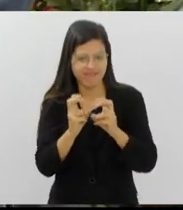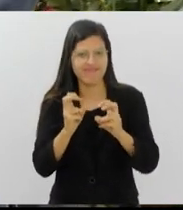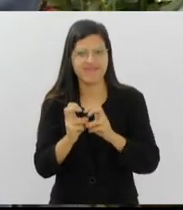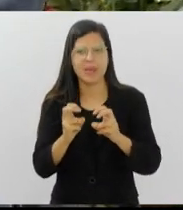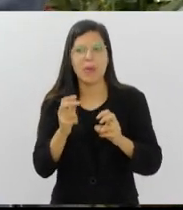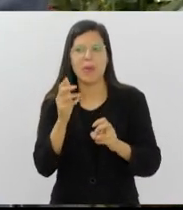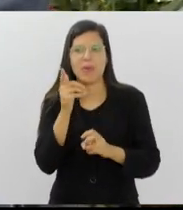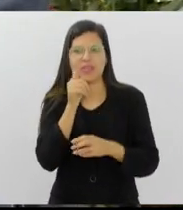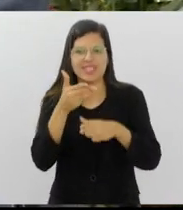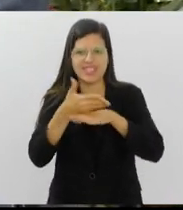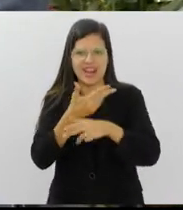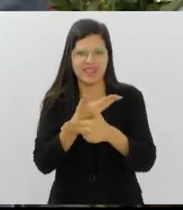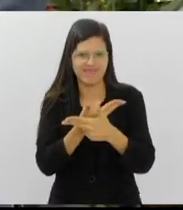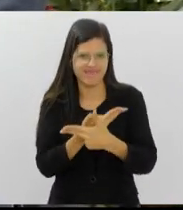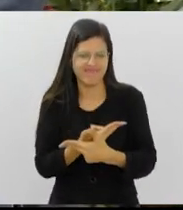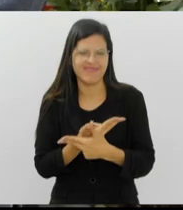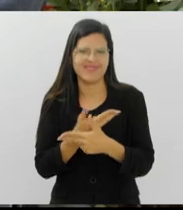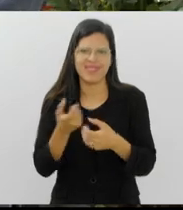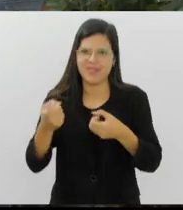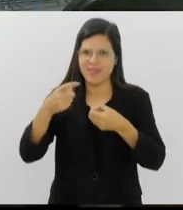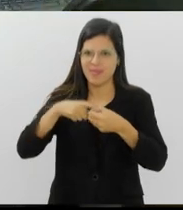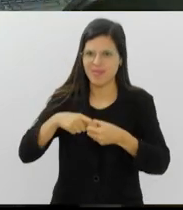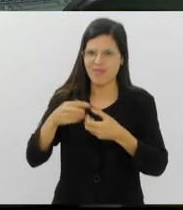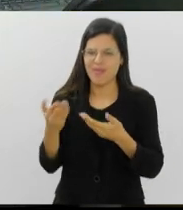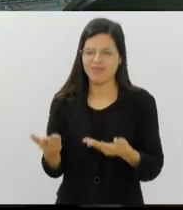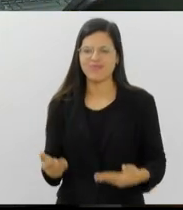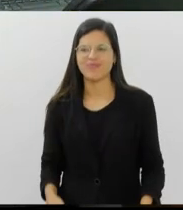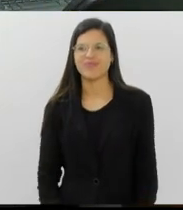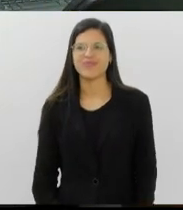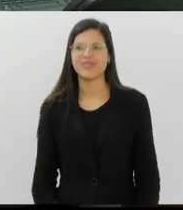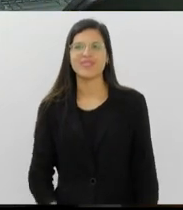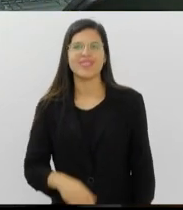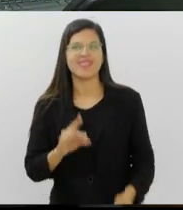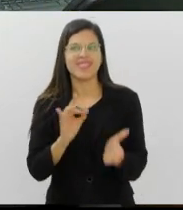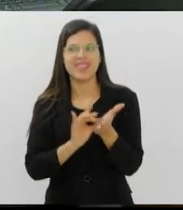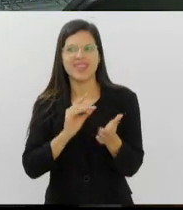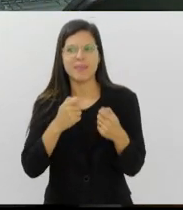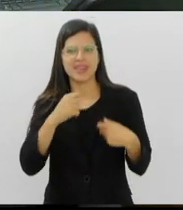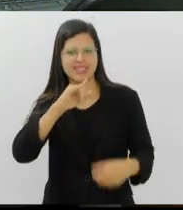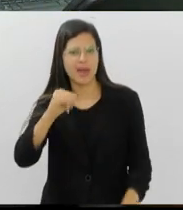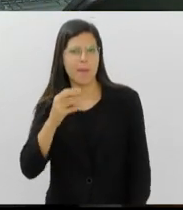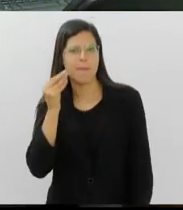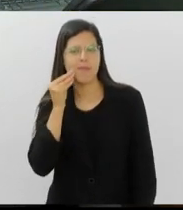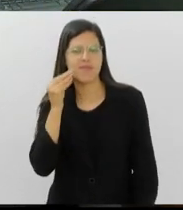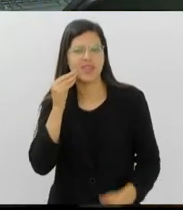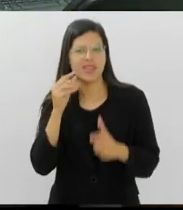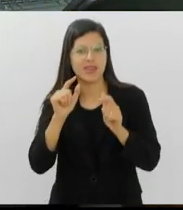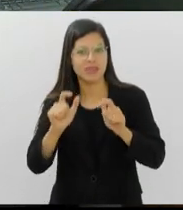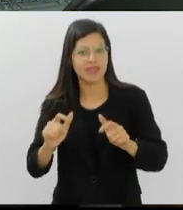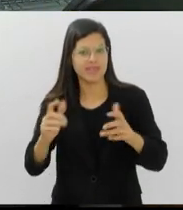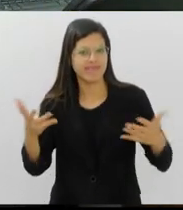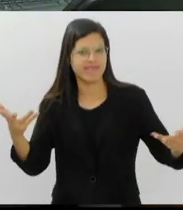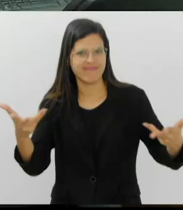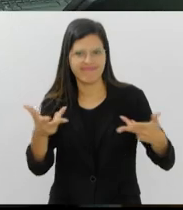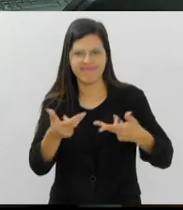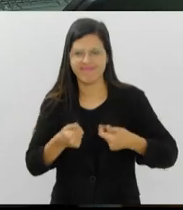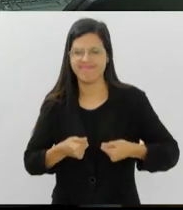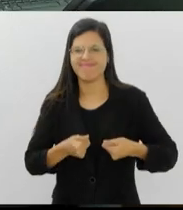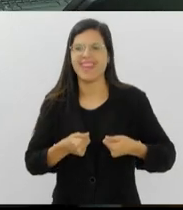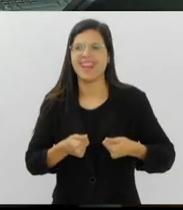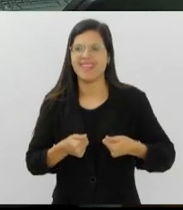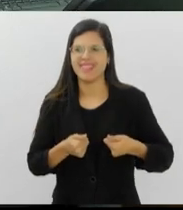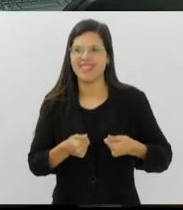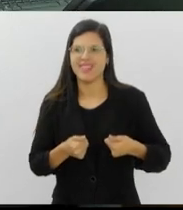sete maravilhas do mundo. Volto com você, Vicente. É verdade, o PV tem que aproveitar, lugar maravilhoso, aparece aí, cenas